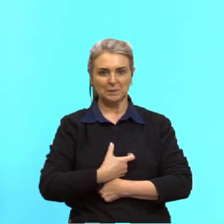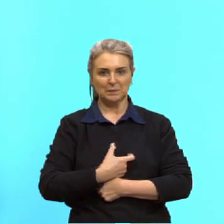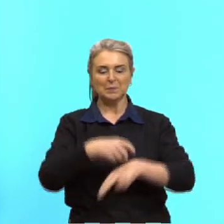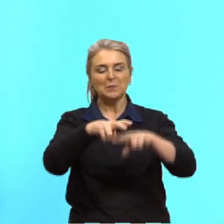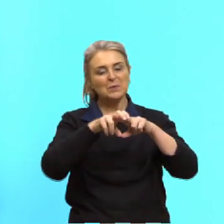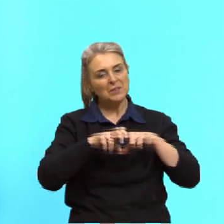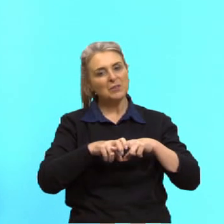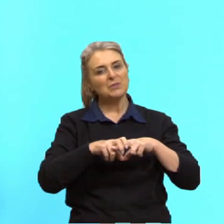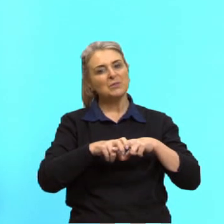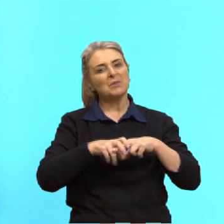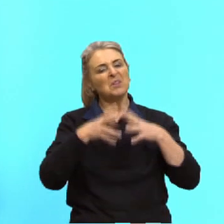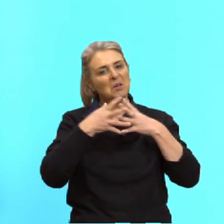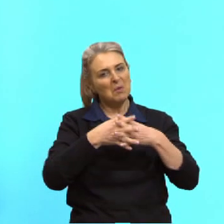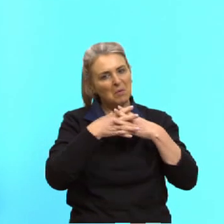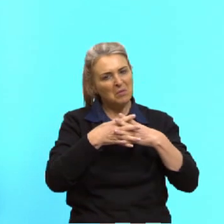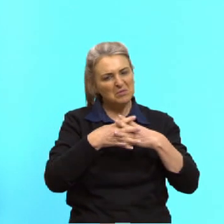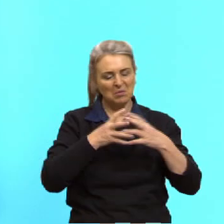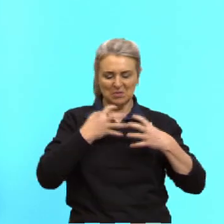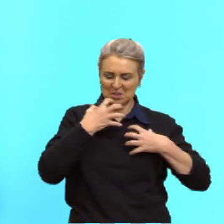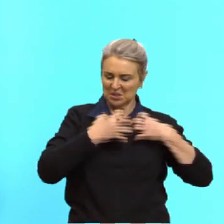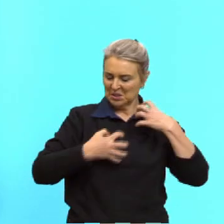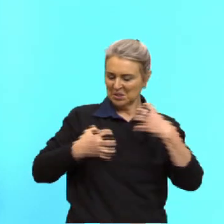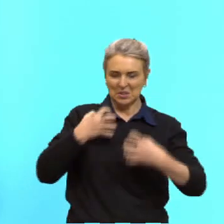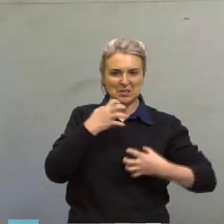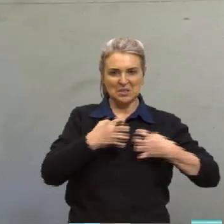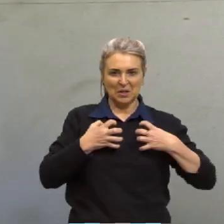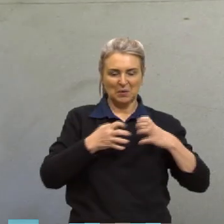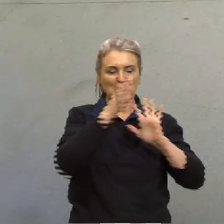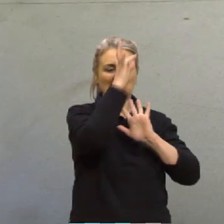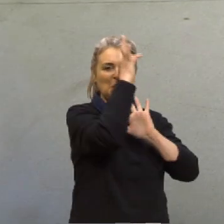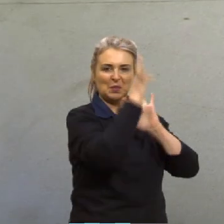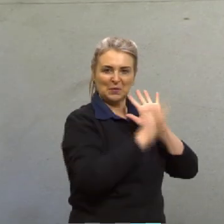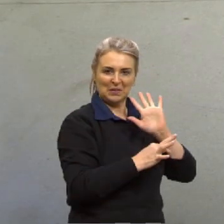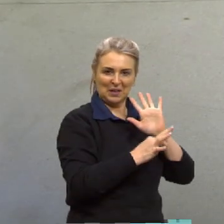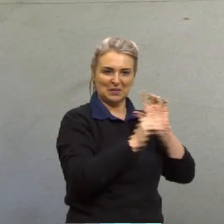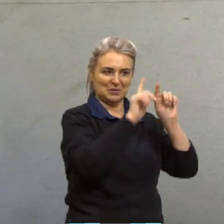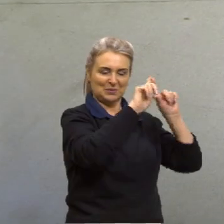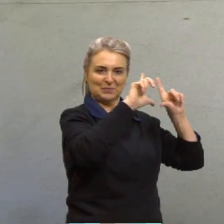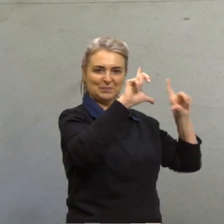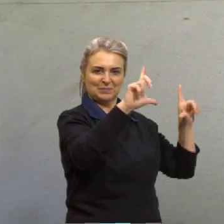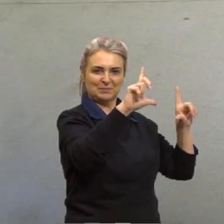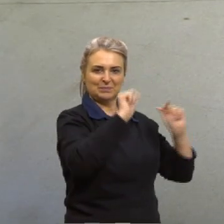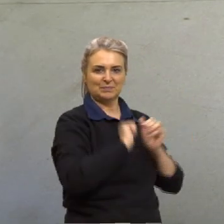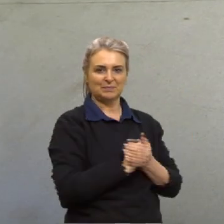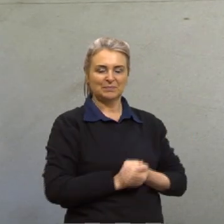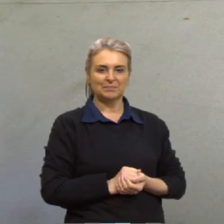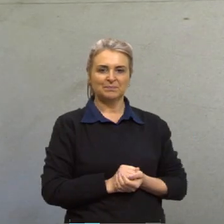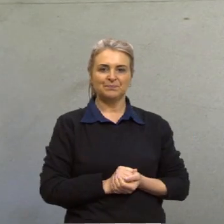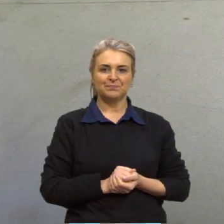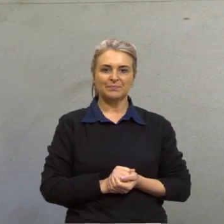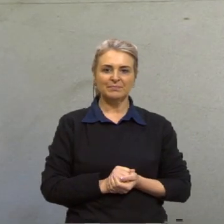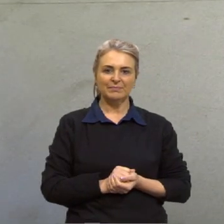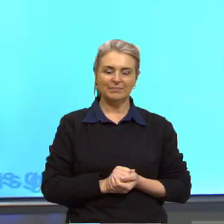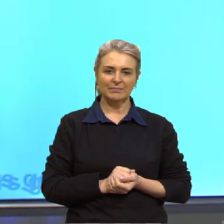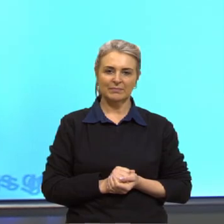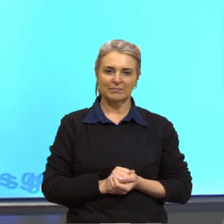inquietação que aparece ali no enunciado. Vamos adiante? Então, essa imagem eu